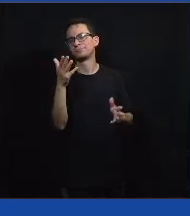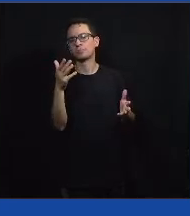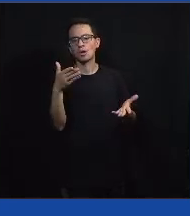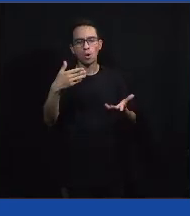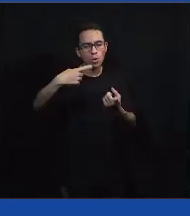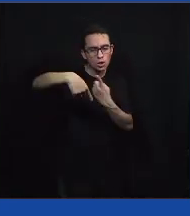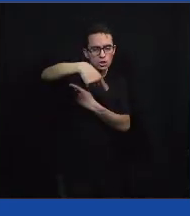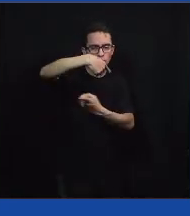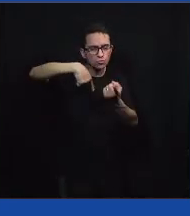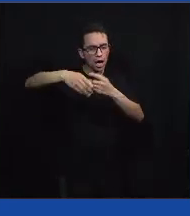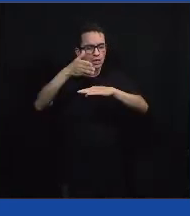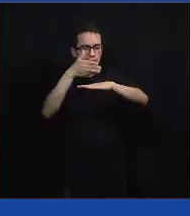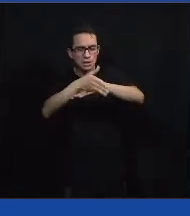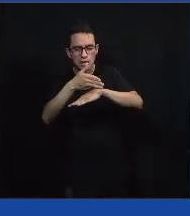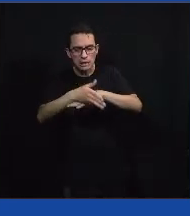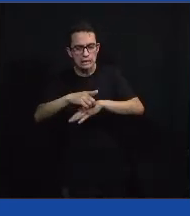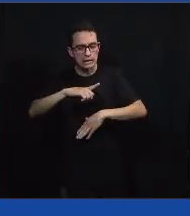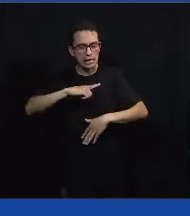à educação à distância?